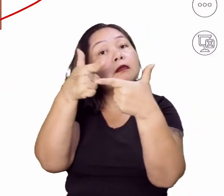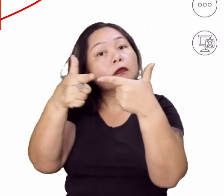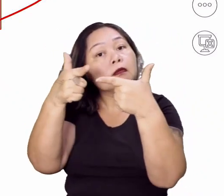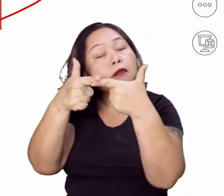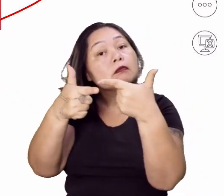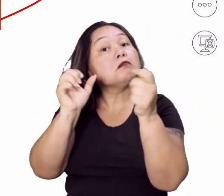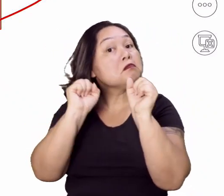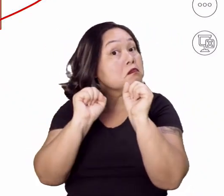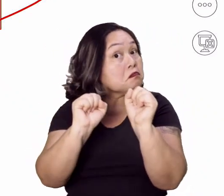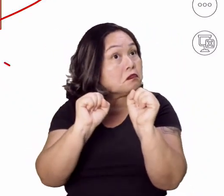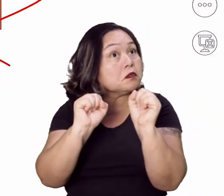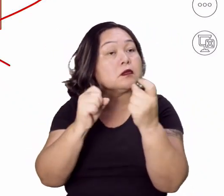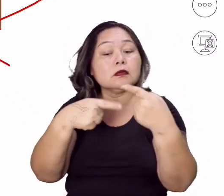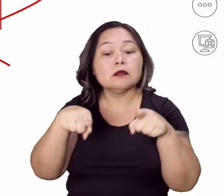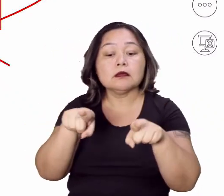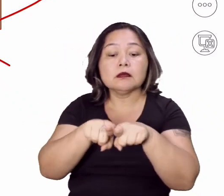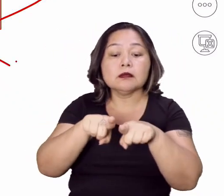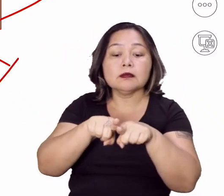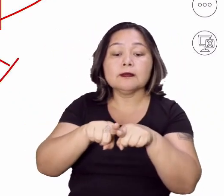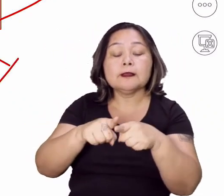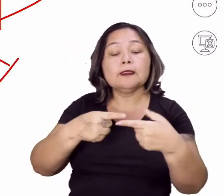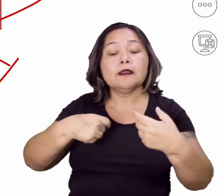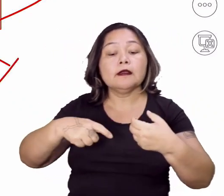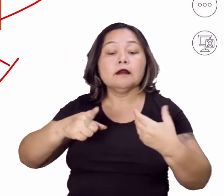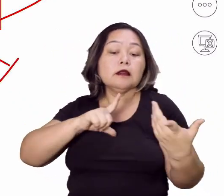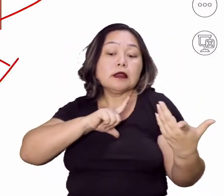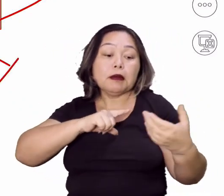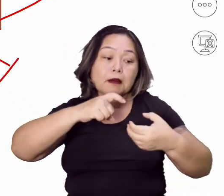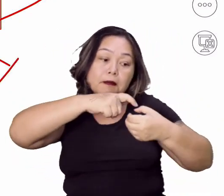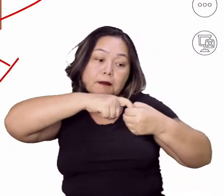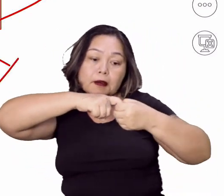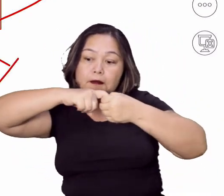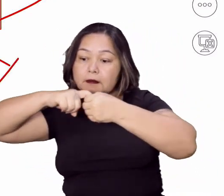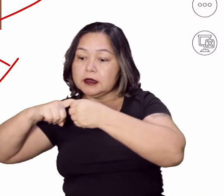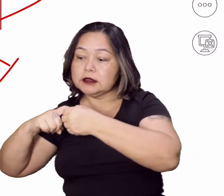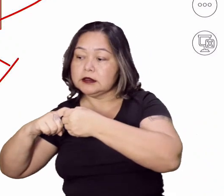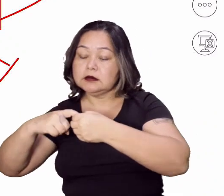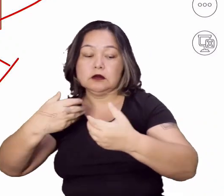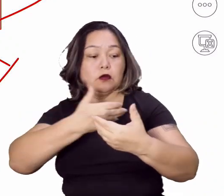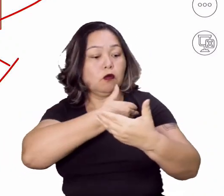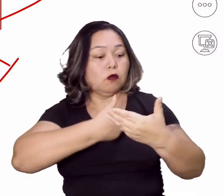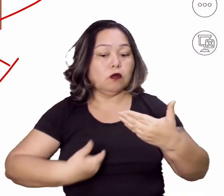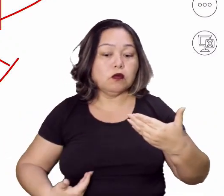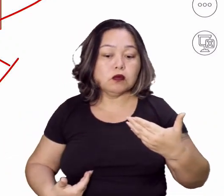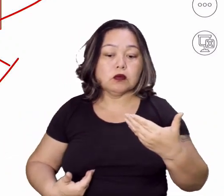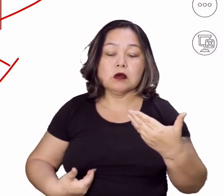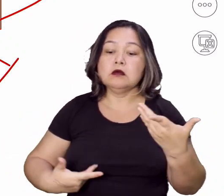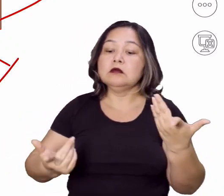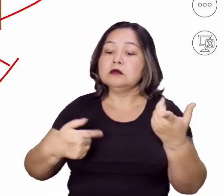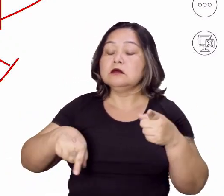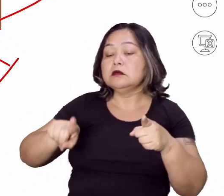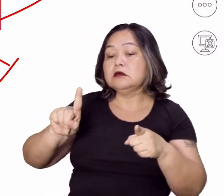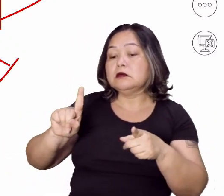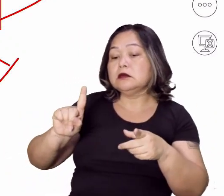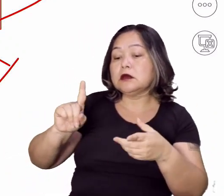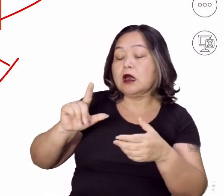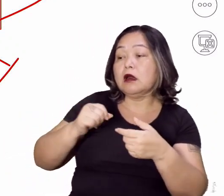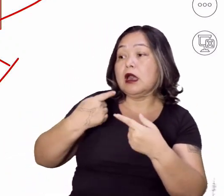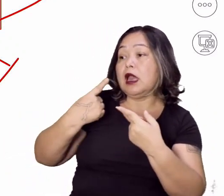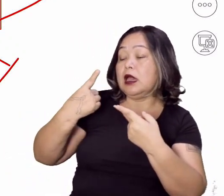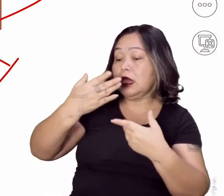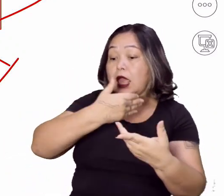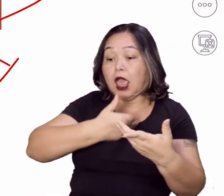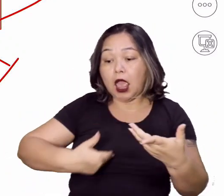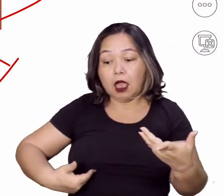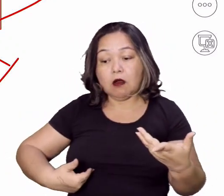isso pode acontecer, ou também até mesmo em parceria com o poder público. Não necessariamente ele é o